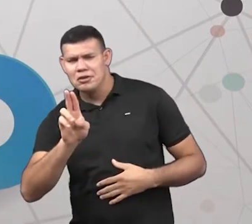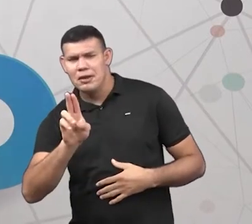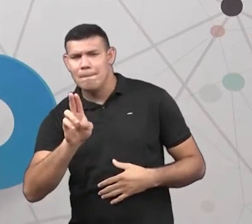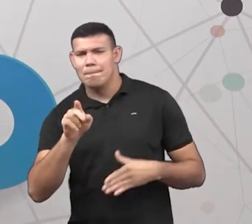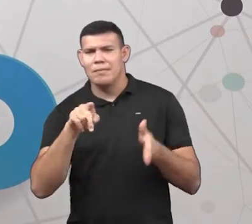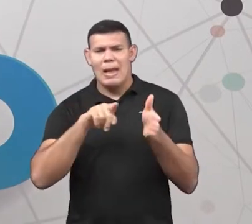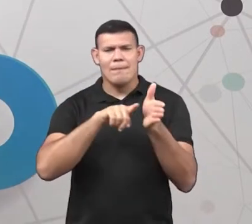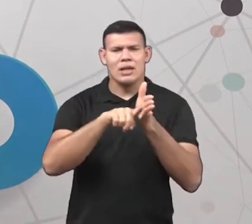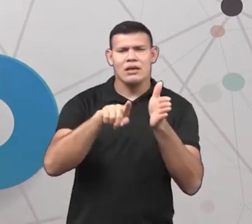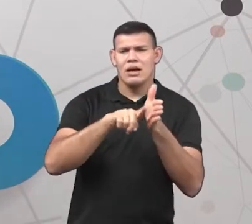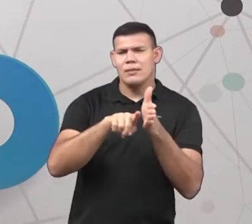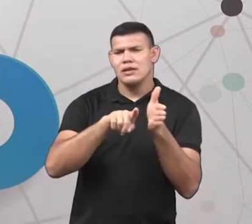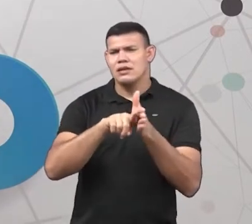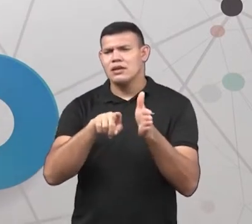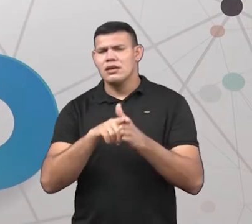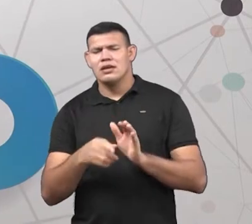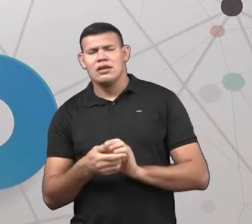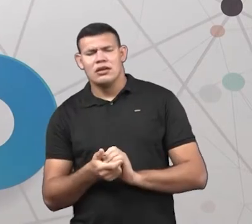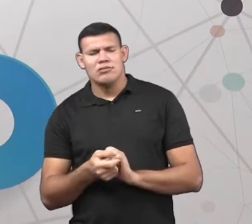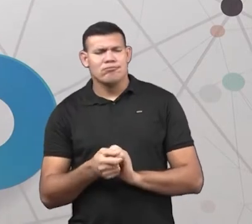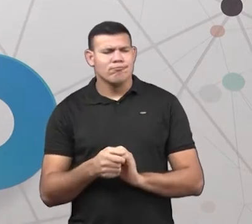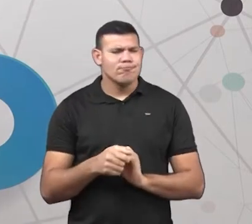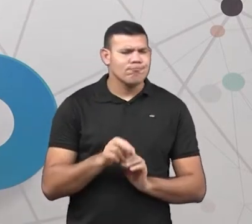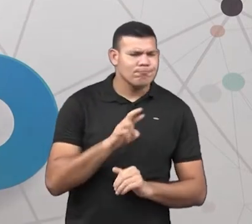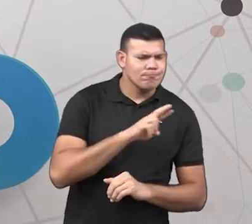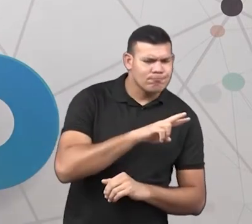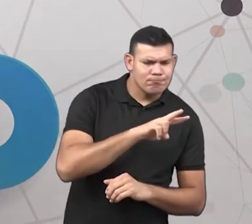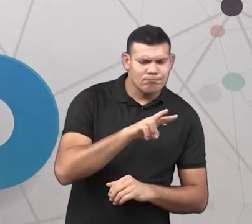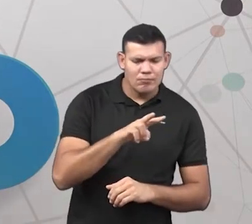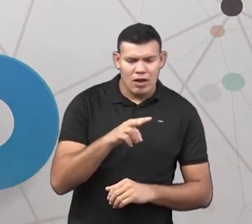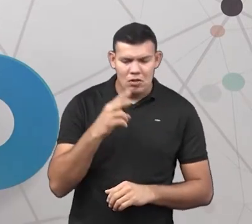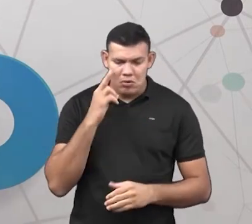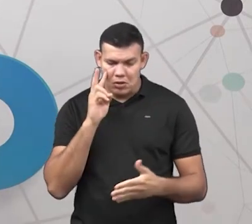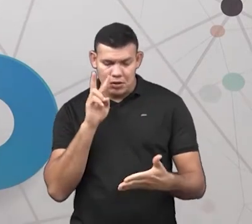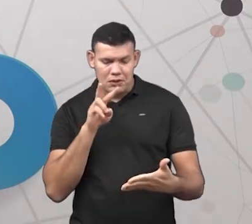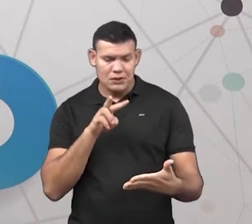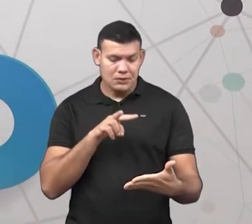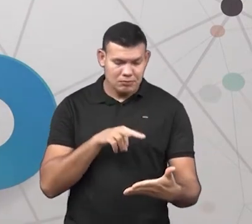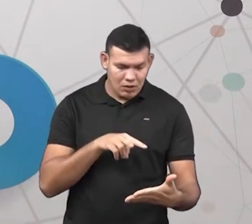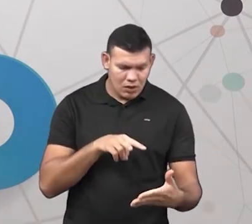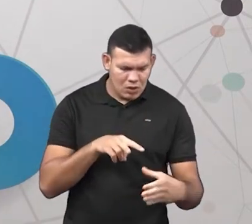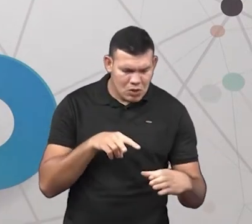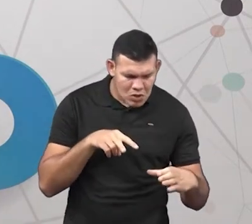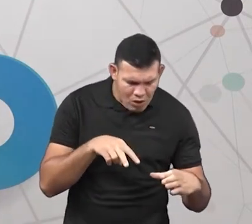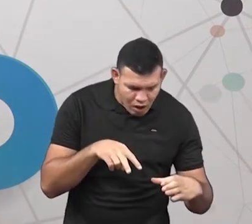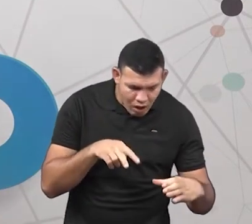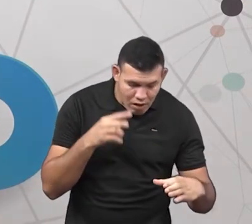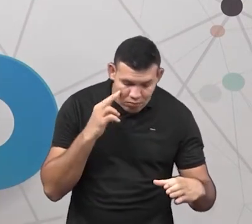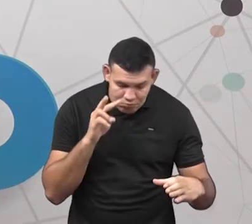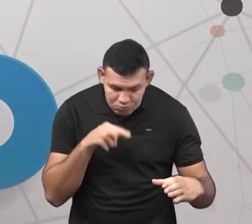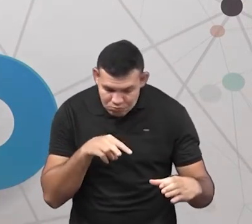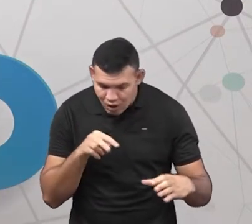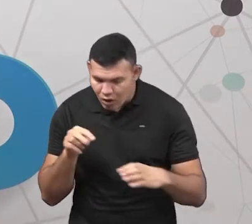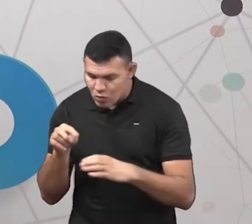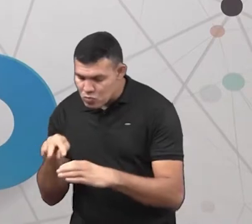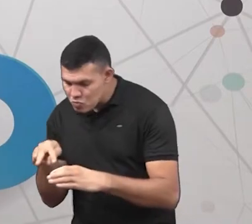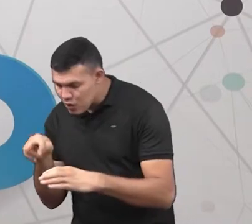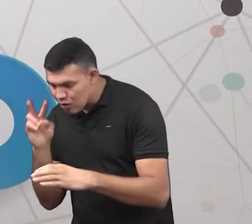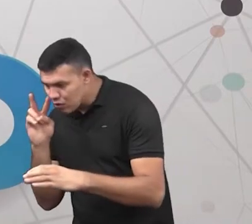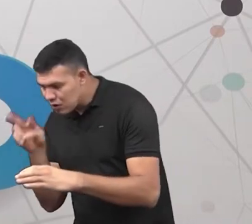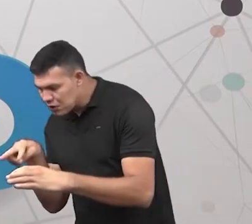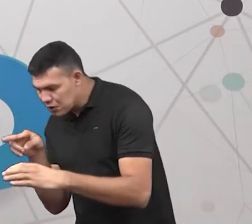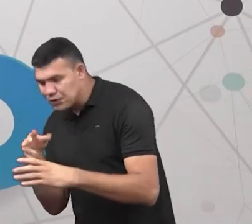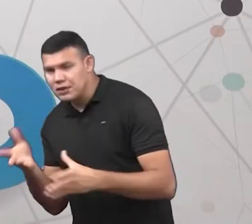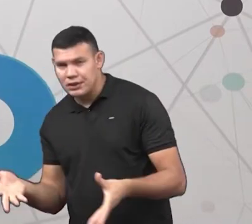pergunte para alguém, ou então olhe o que tiver mais dentro, mas sempre procure jogar no lugar correto.